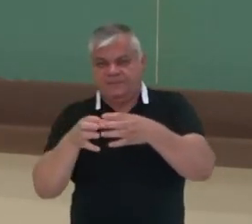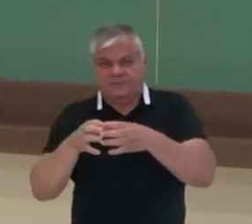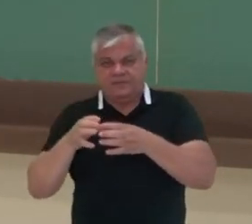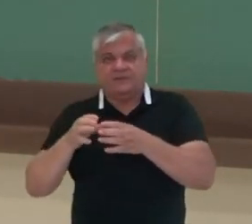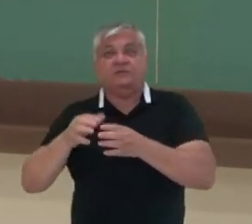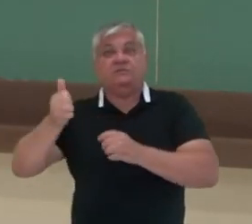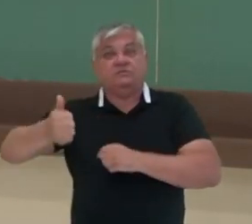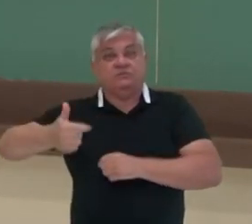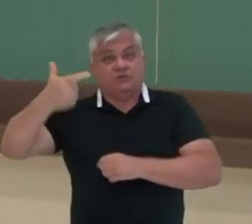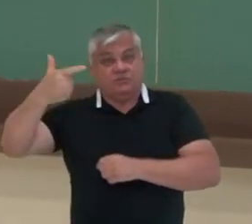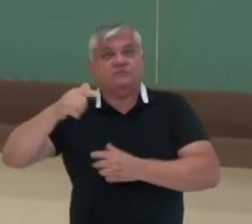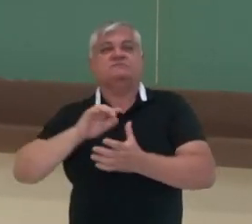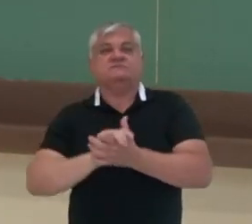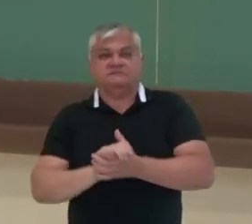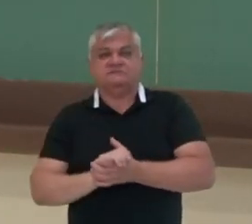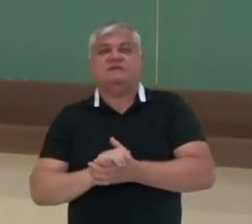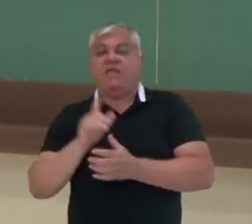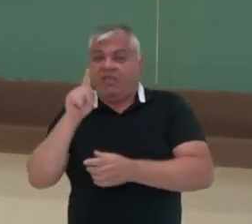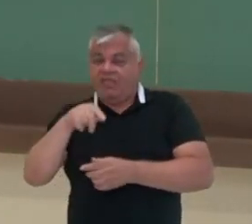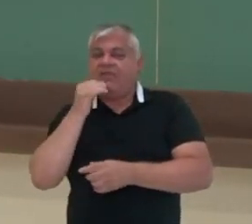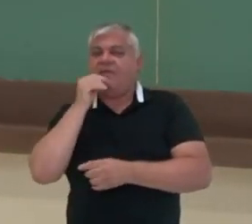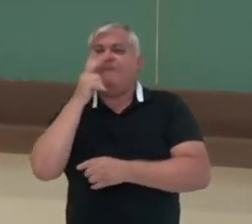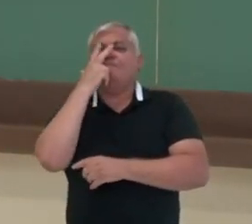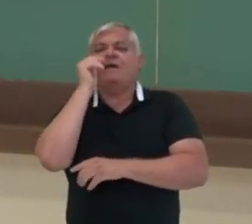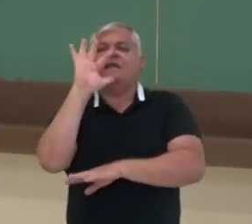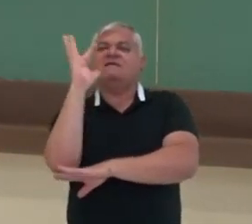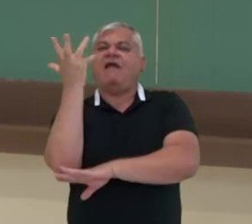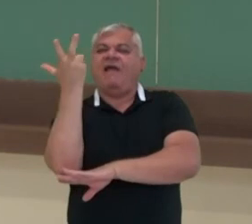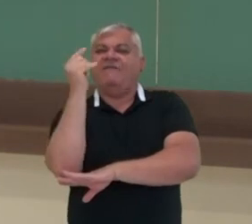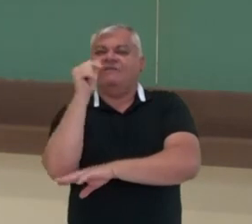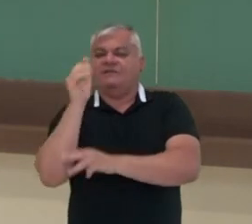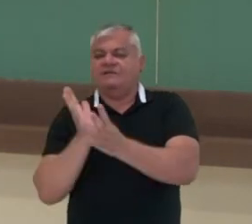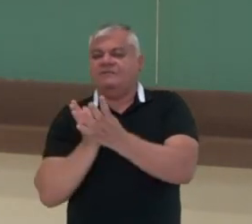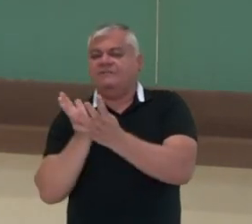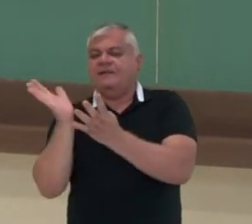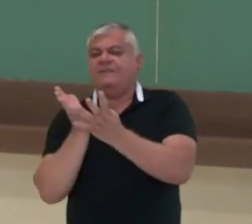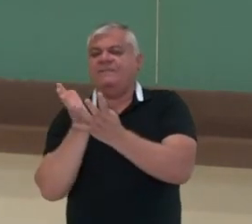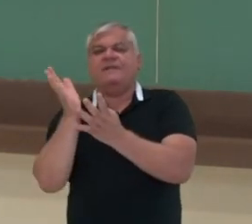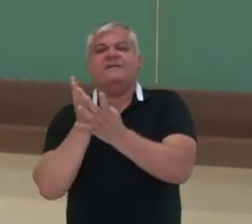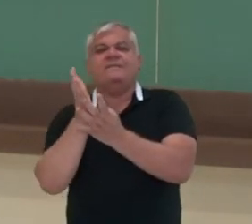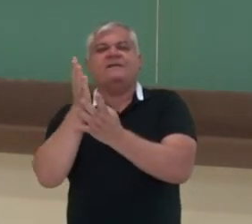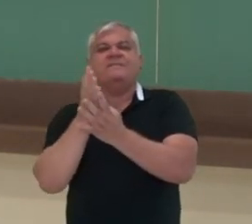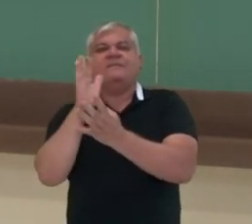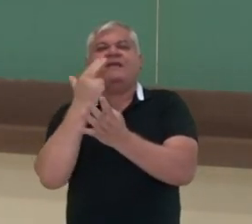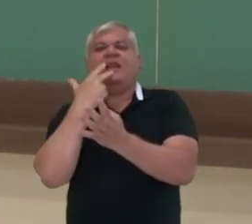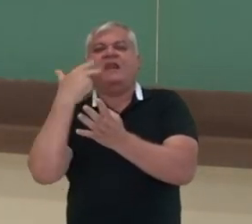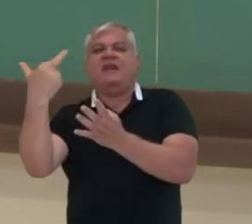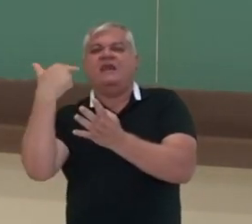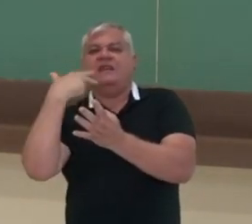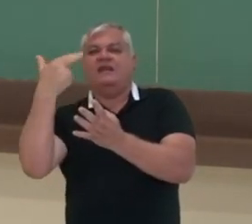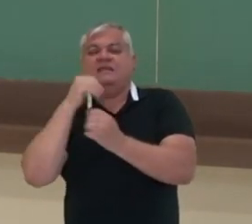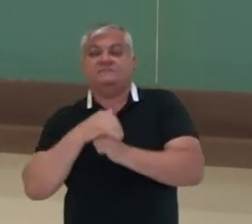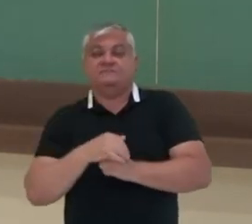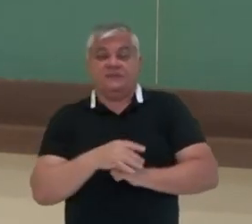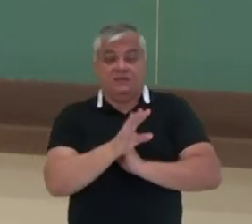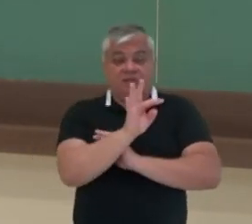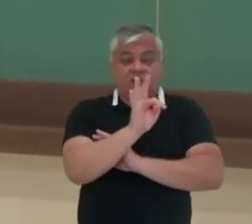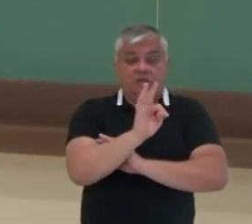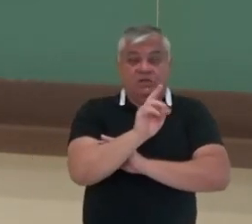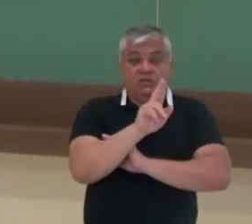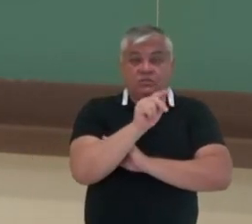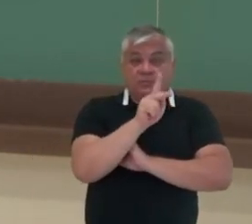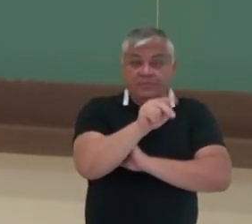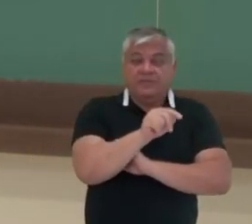do tronco macro-G, que sai em outras línguas, e o tronco tupi, que sai em outras línguas, como aruanga, avião,